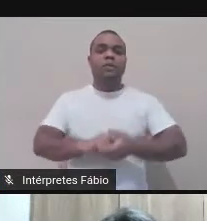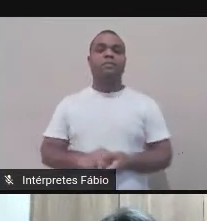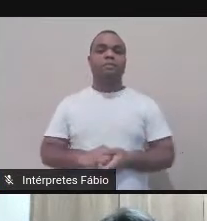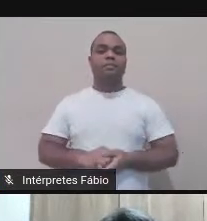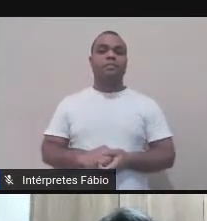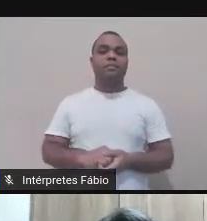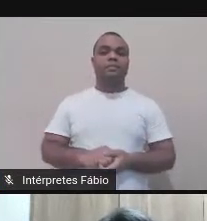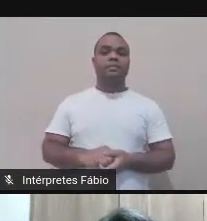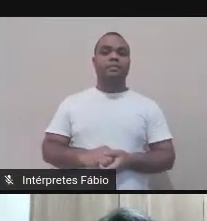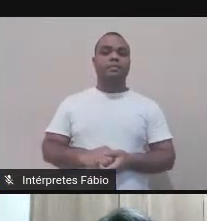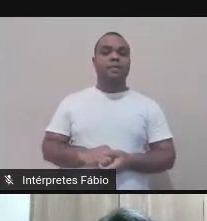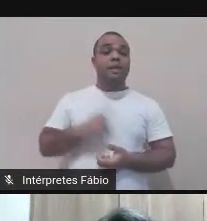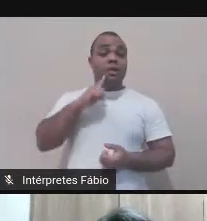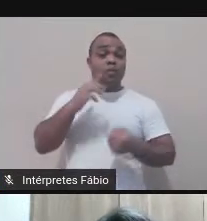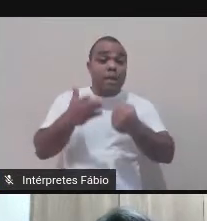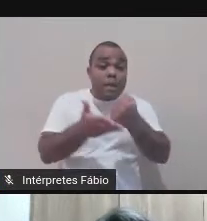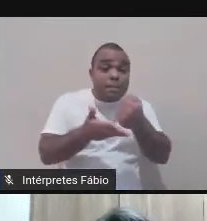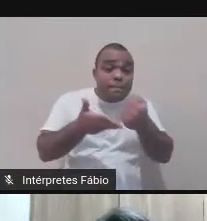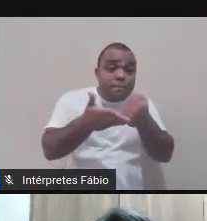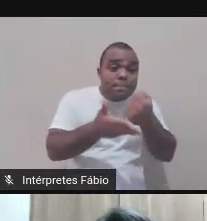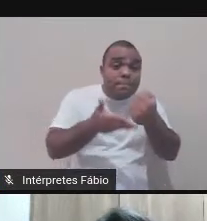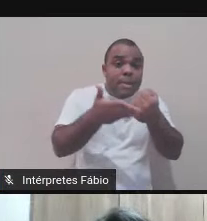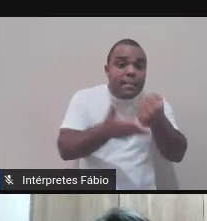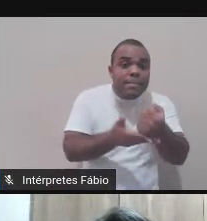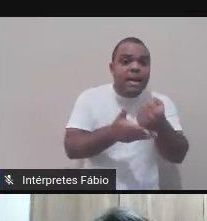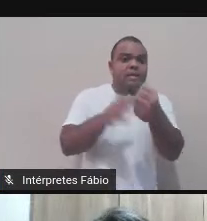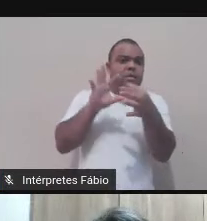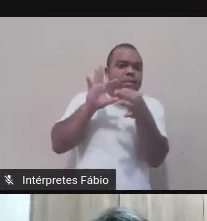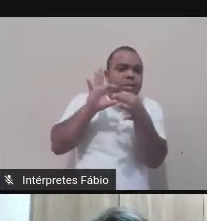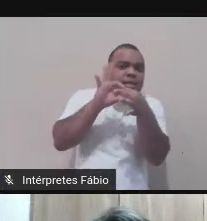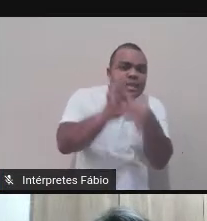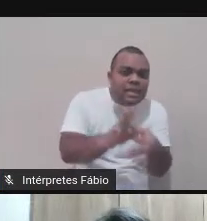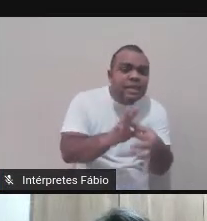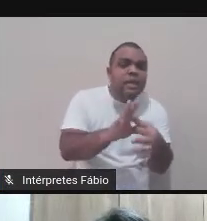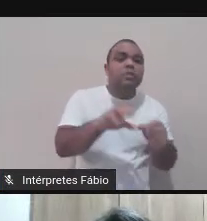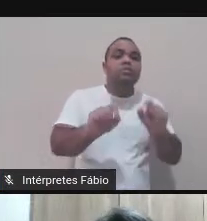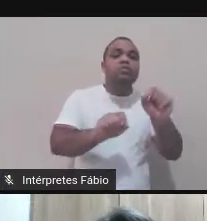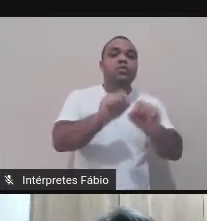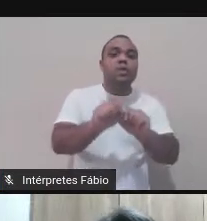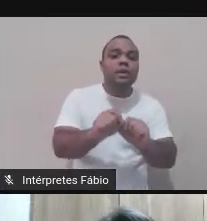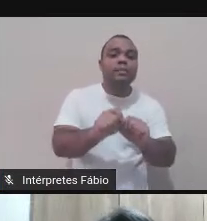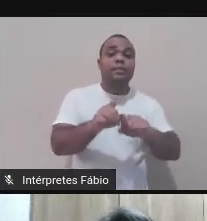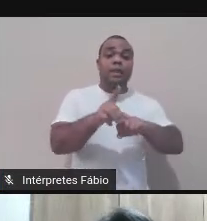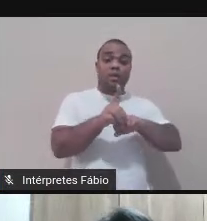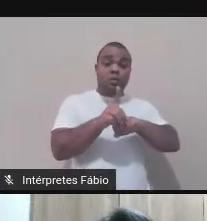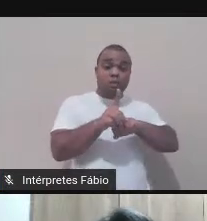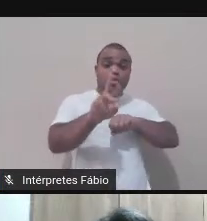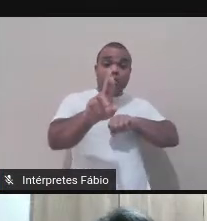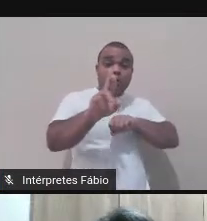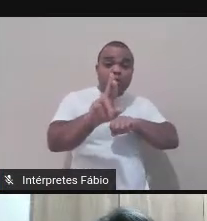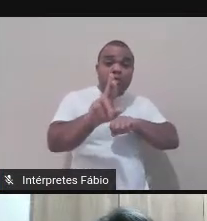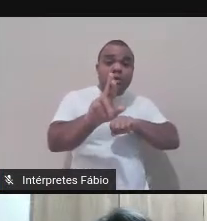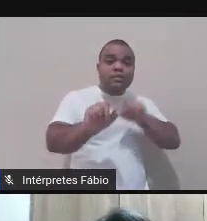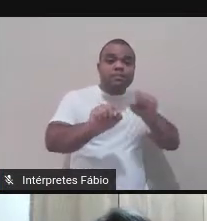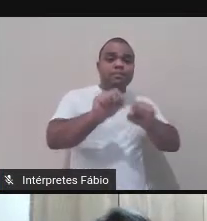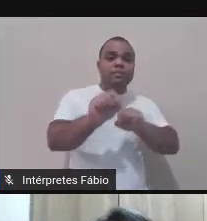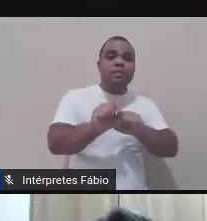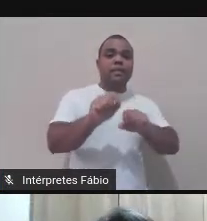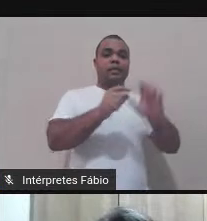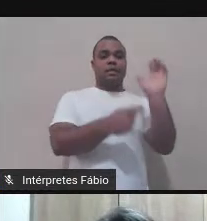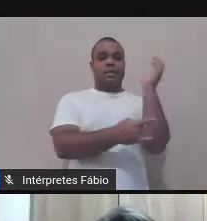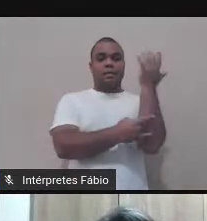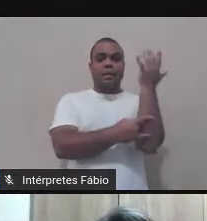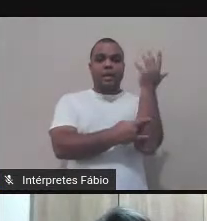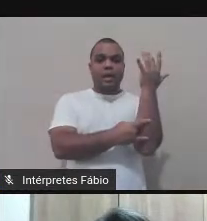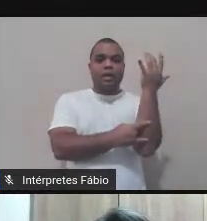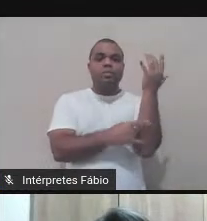empreendida em minha residência pós-doutoral, realizada na UFMG, sob supervisão da professora Márcia Arbeck, em que